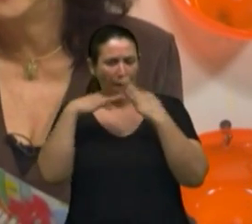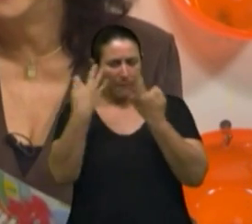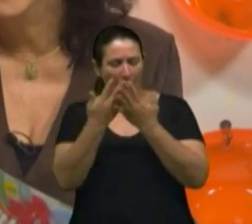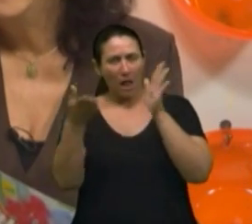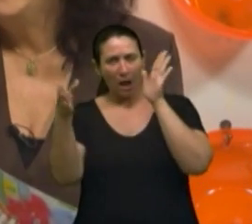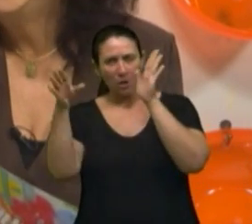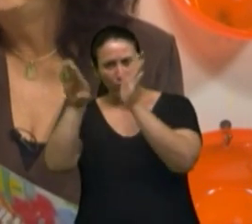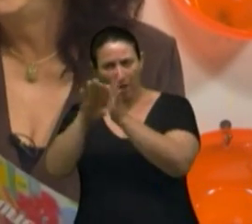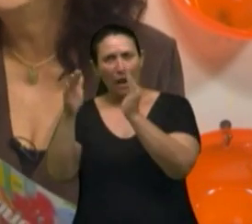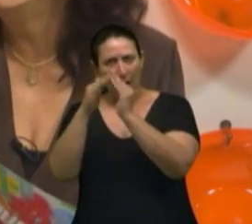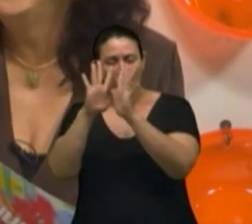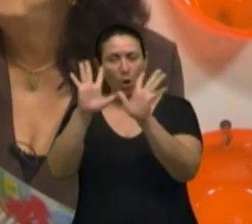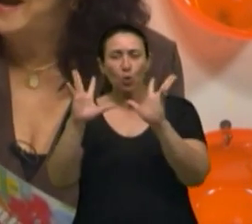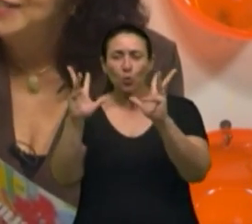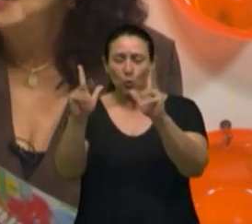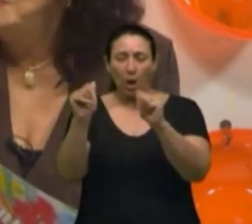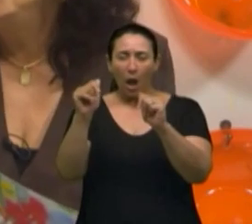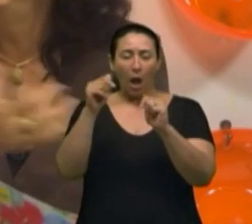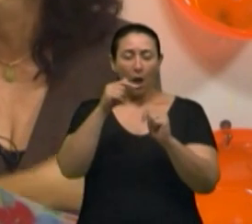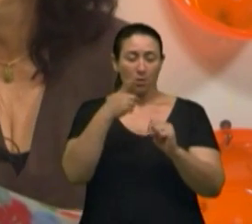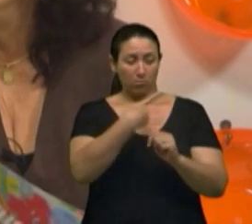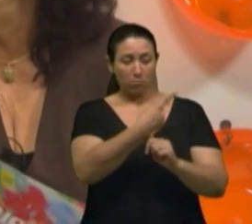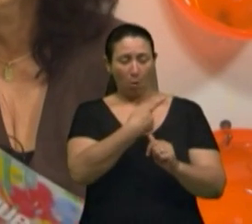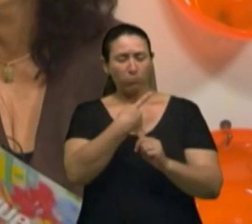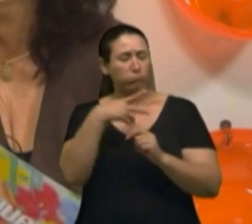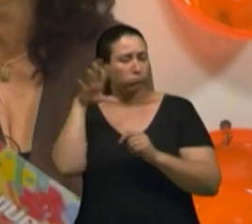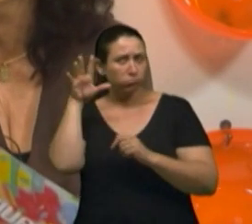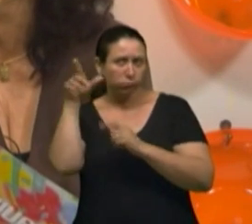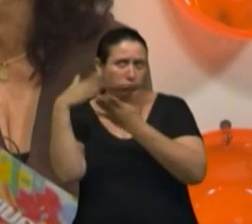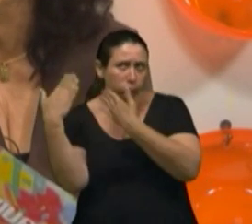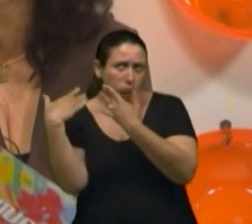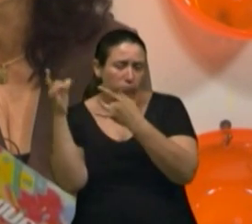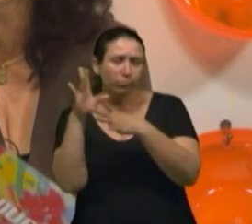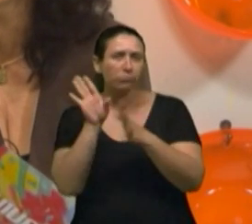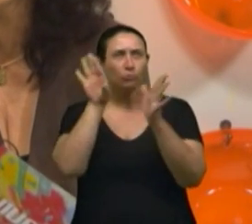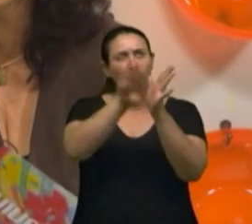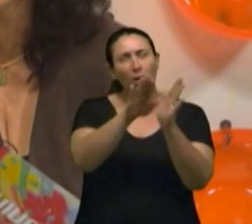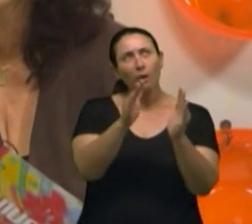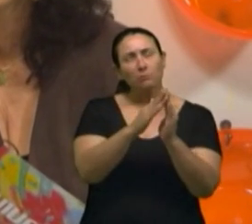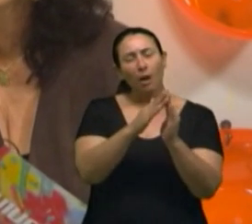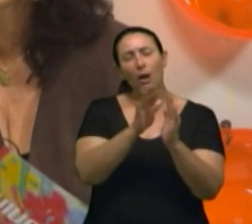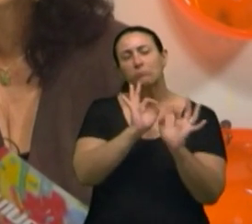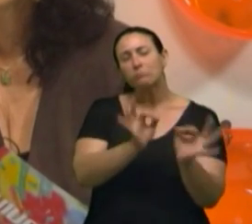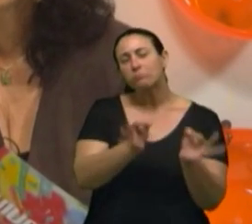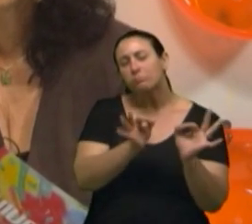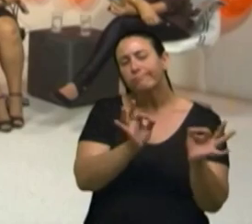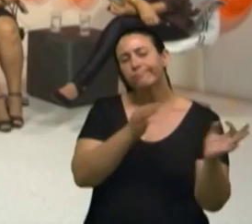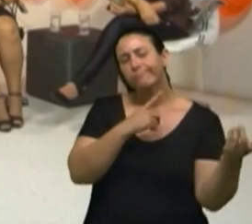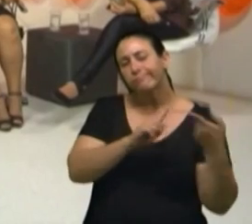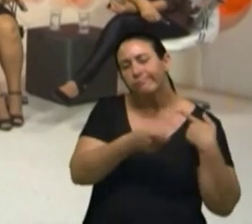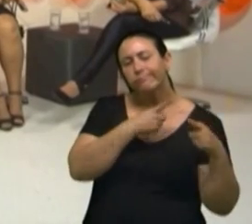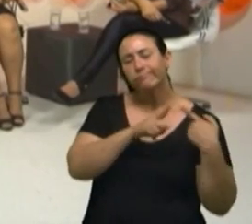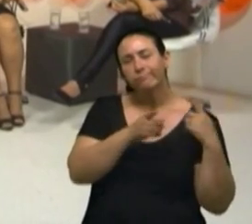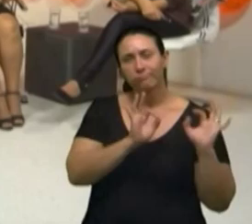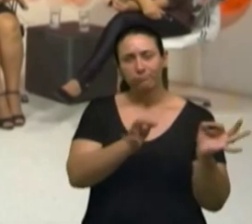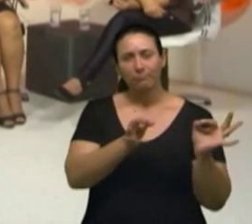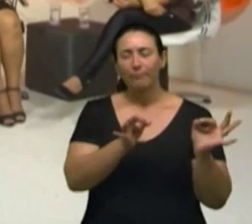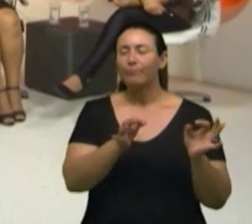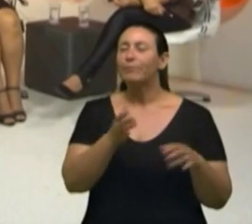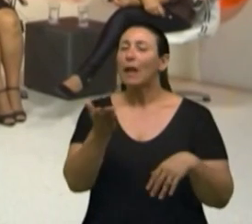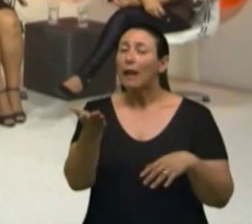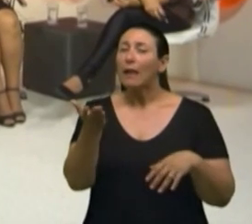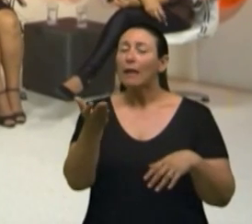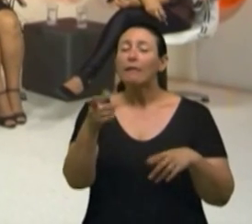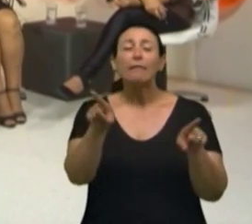coisa. Então, esse debate é muito melhor para preparar, né? O que vão fazer? Inclusive, Isabel, nós